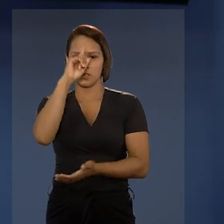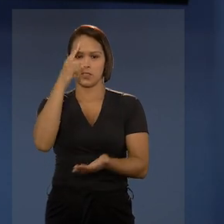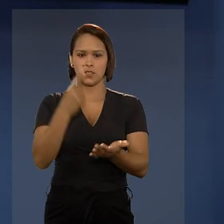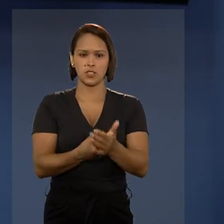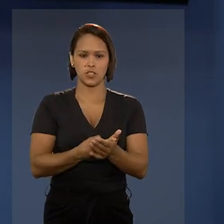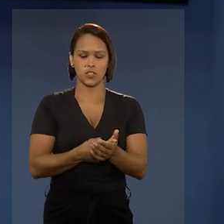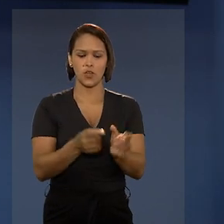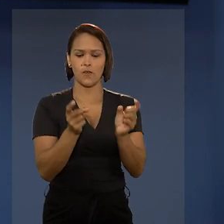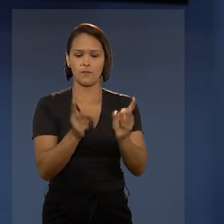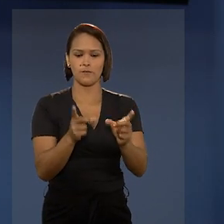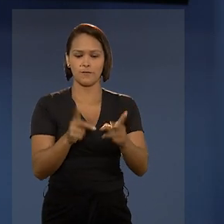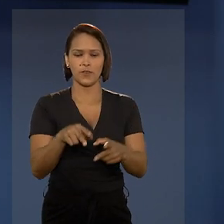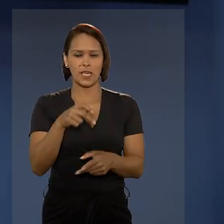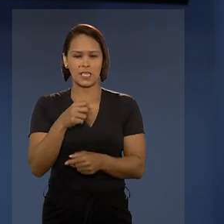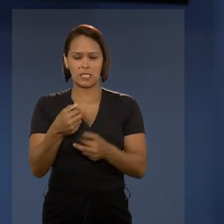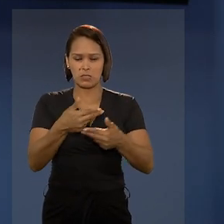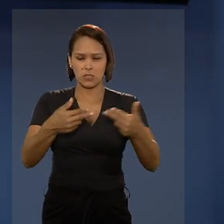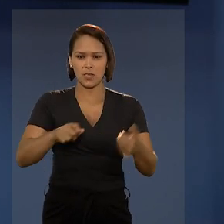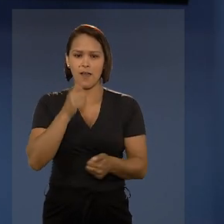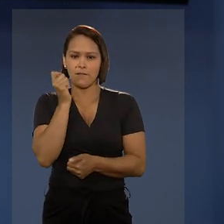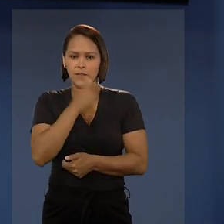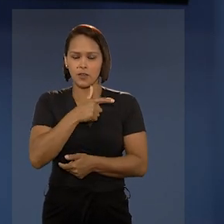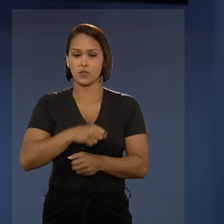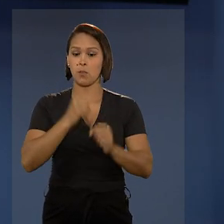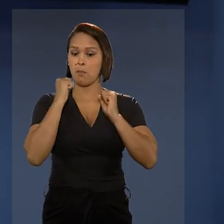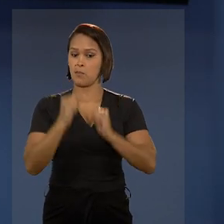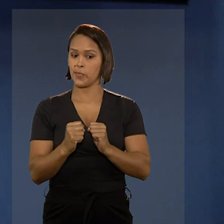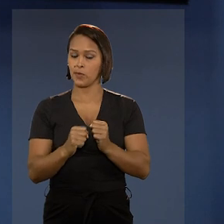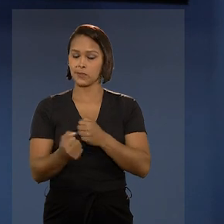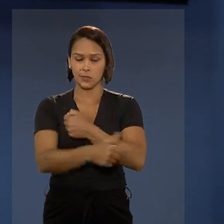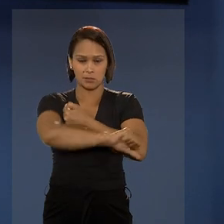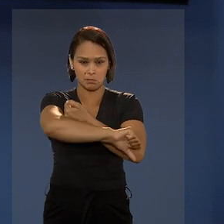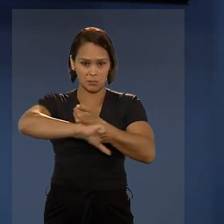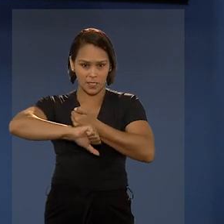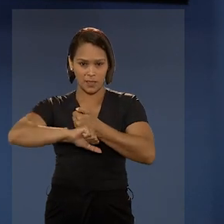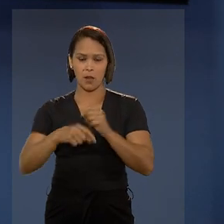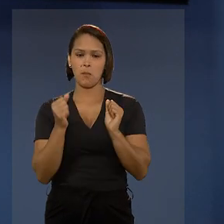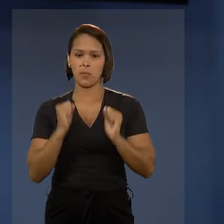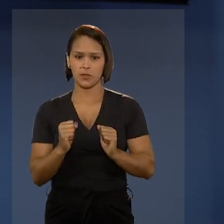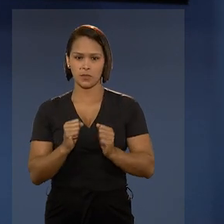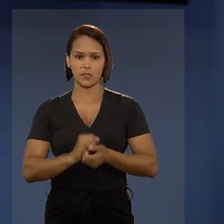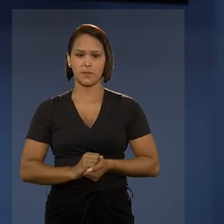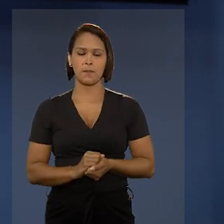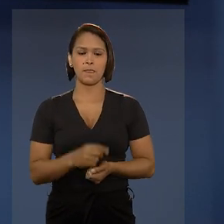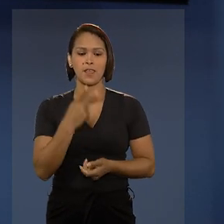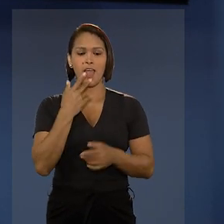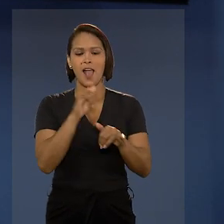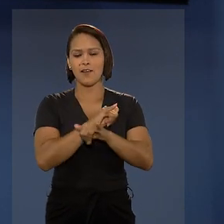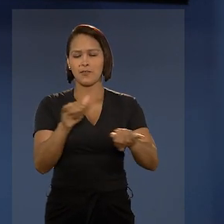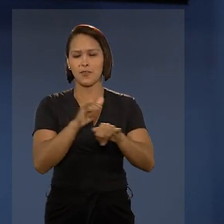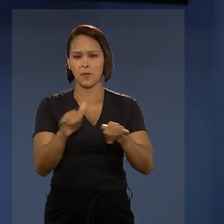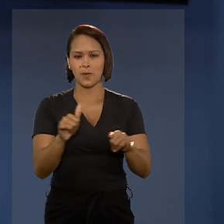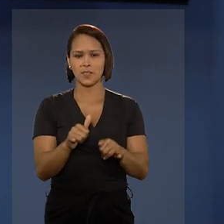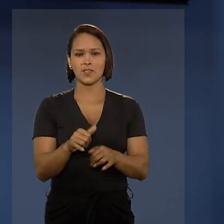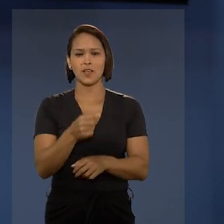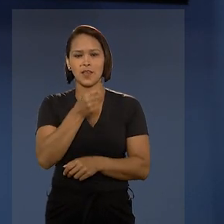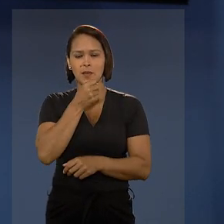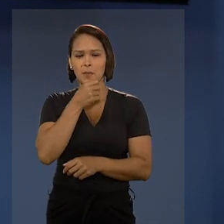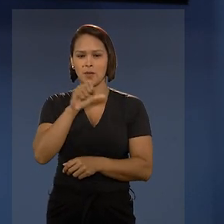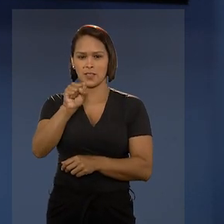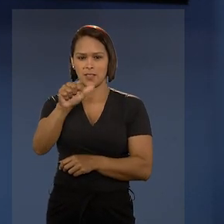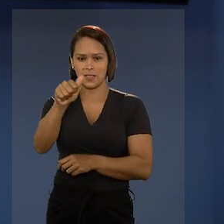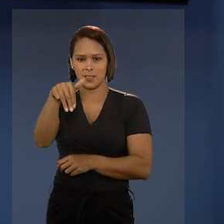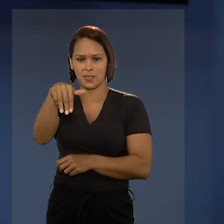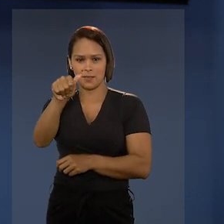decidiu que a venda de produtos falsificados pode gerar dano moral presumido. Quem tem as informações é a